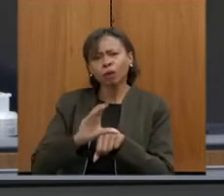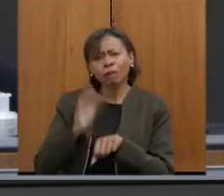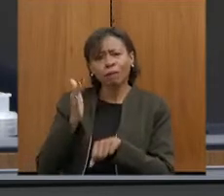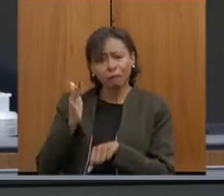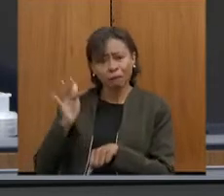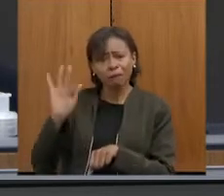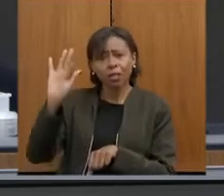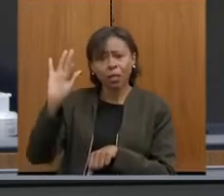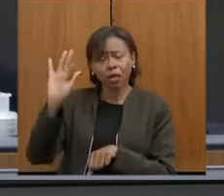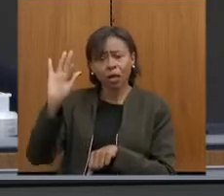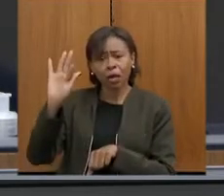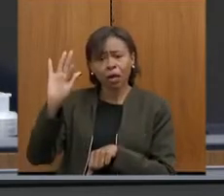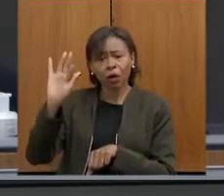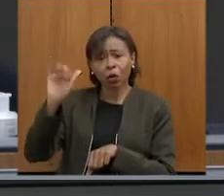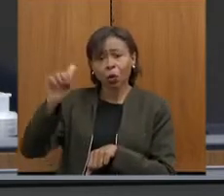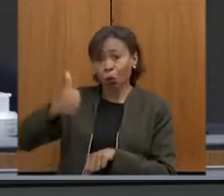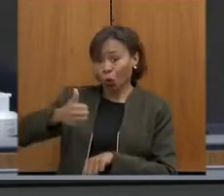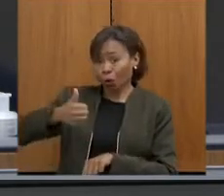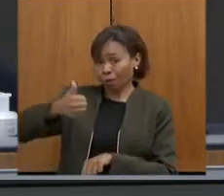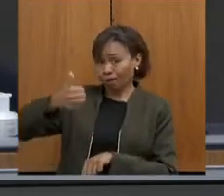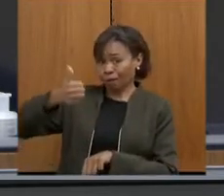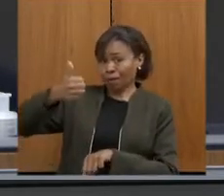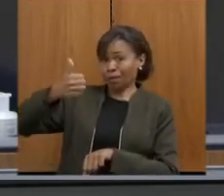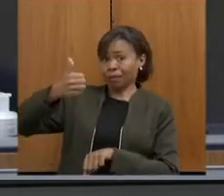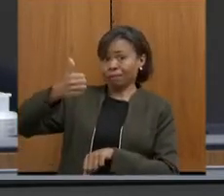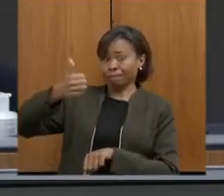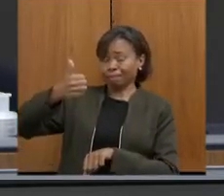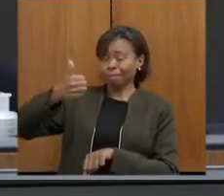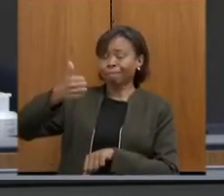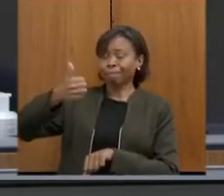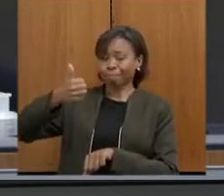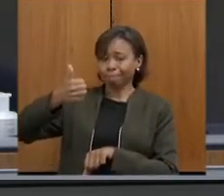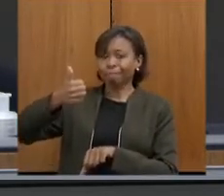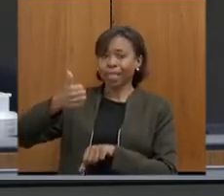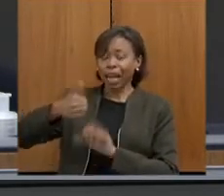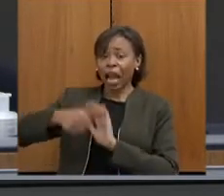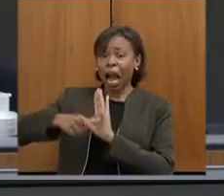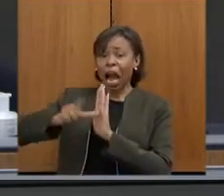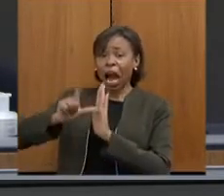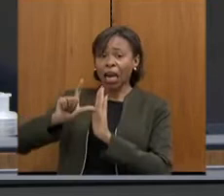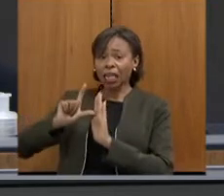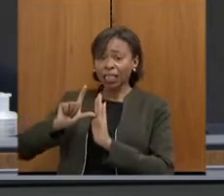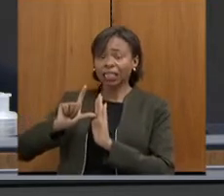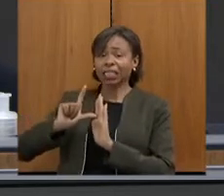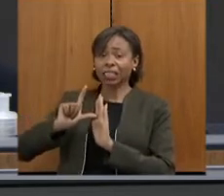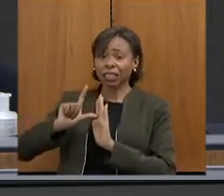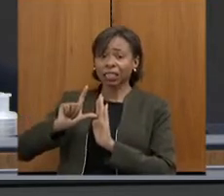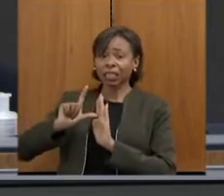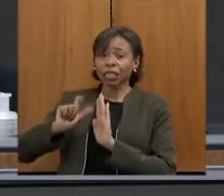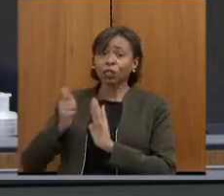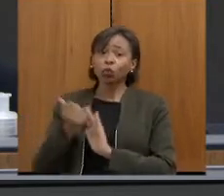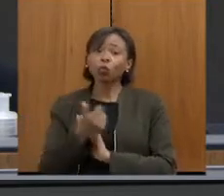precede qualquer caminho de renegociação de dívidas, com a União,